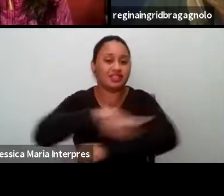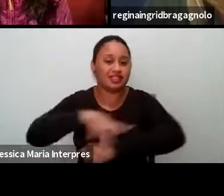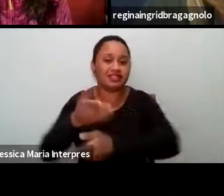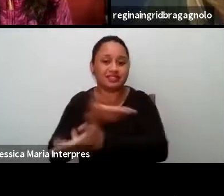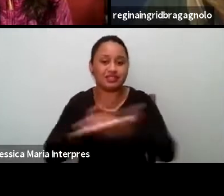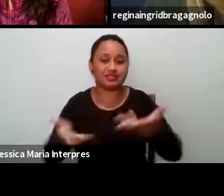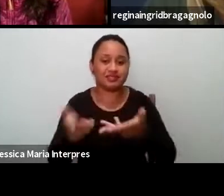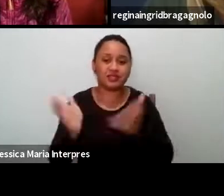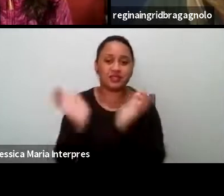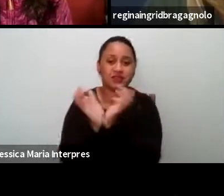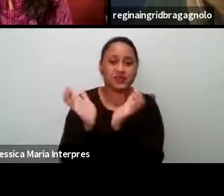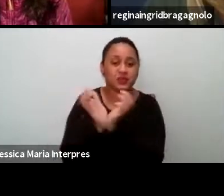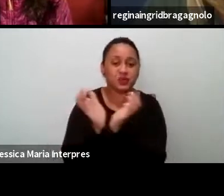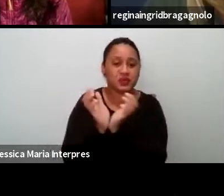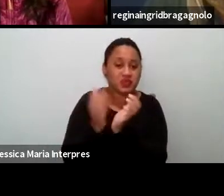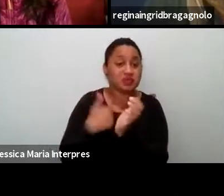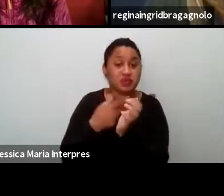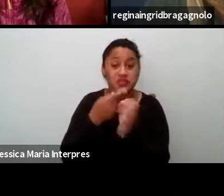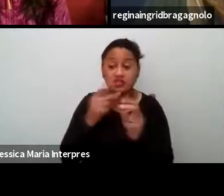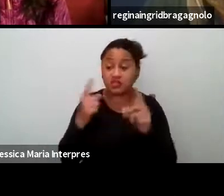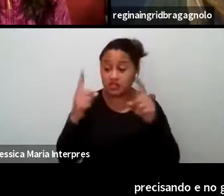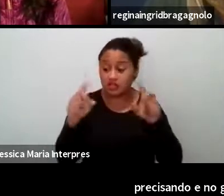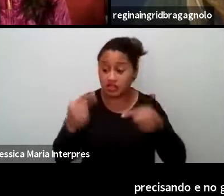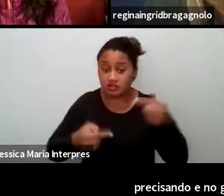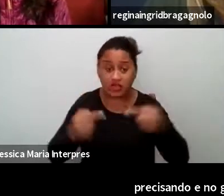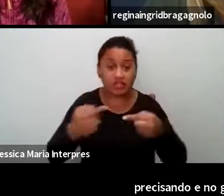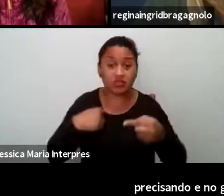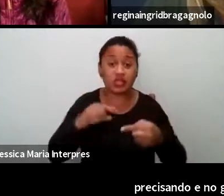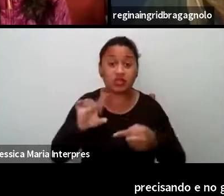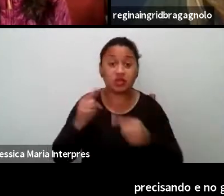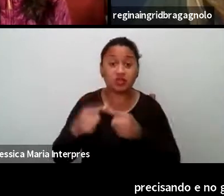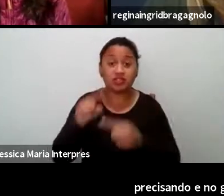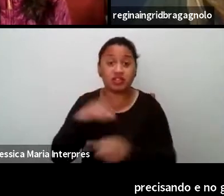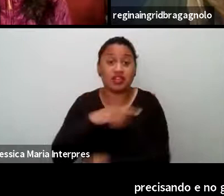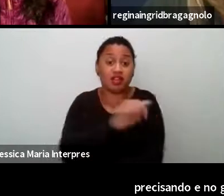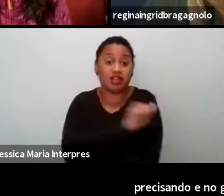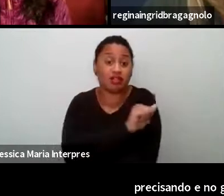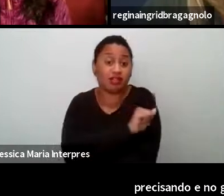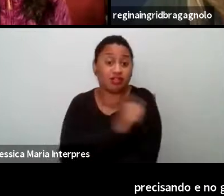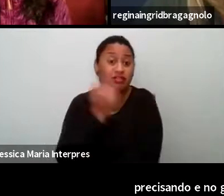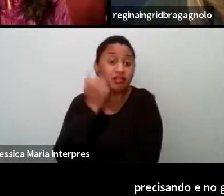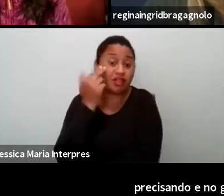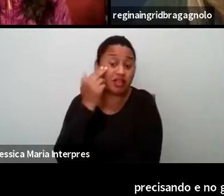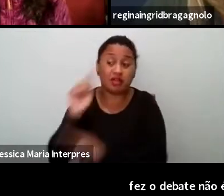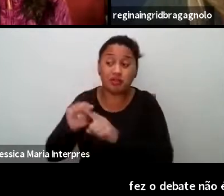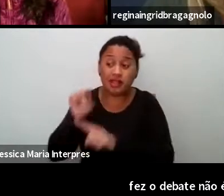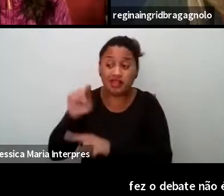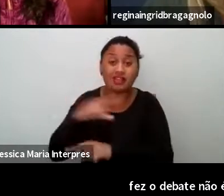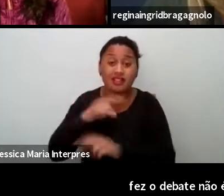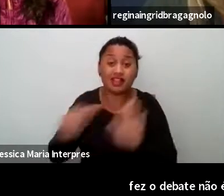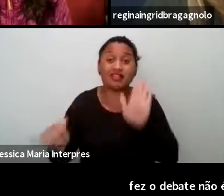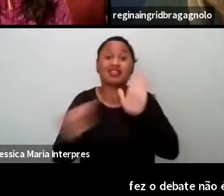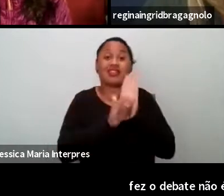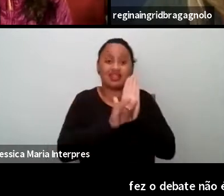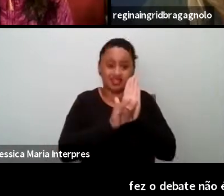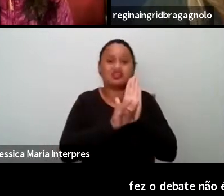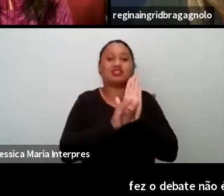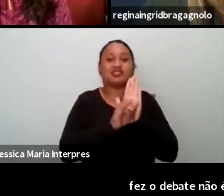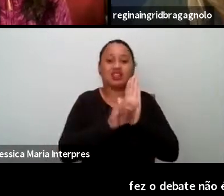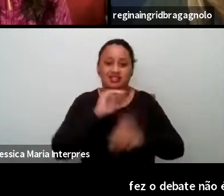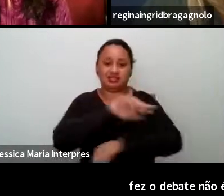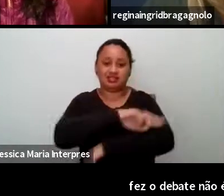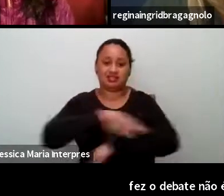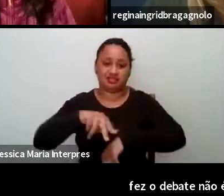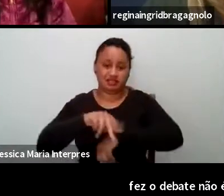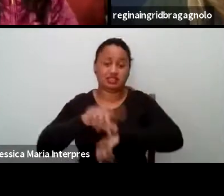debate, não é porque só você tem alunos negros, é porque você tem alunos negros que têm uma identidade racial, e isso é resultado de